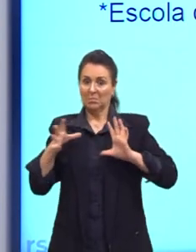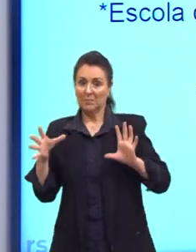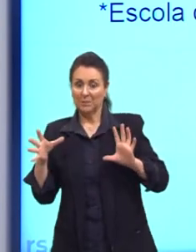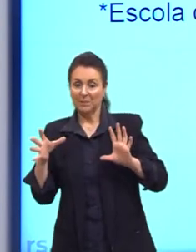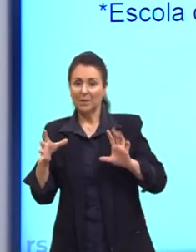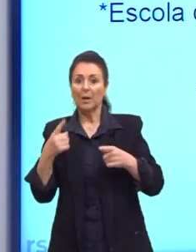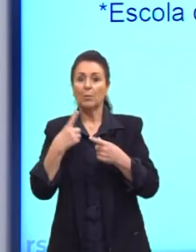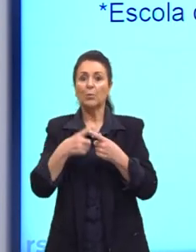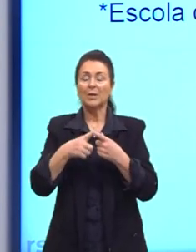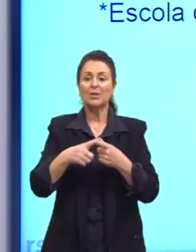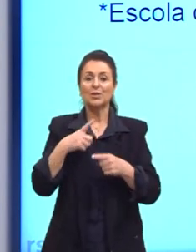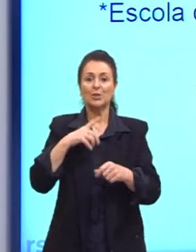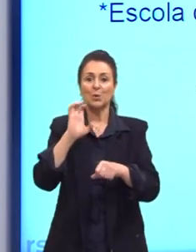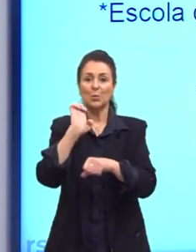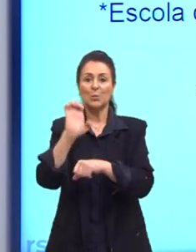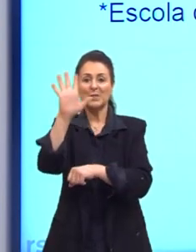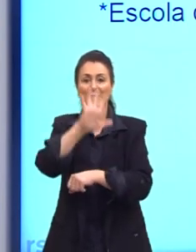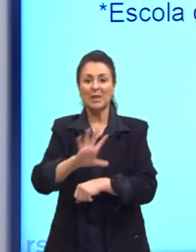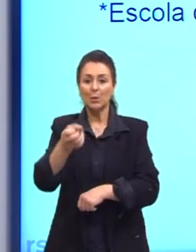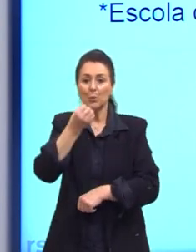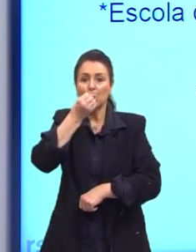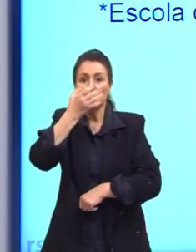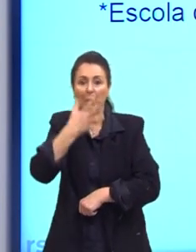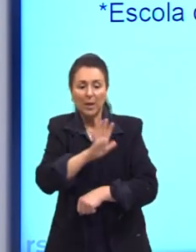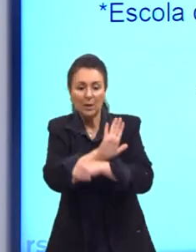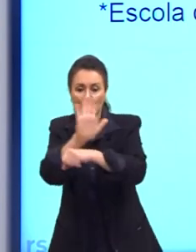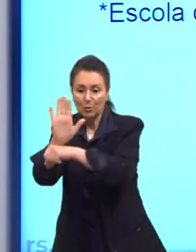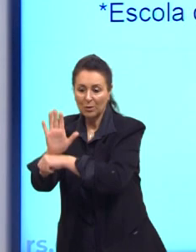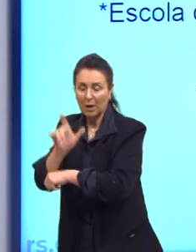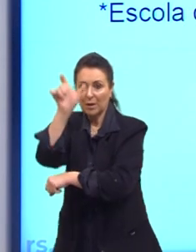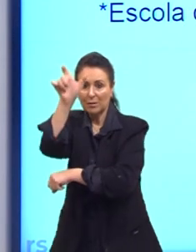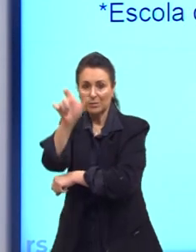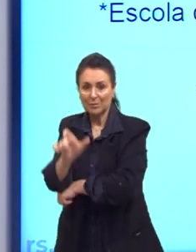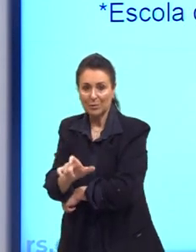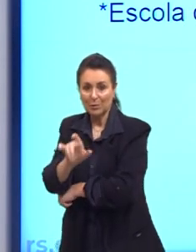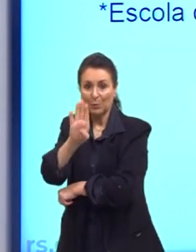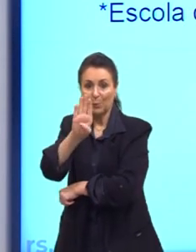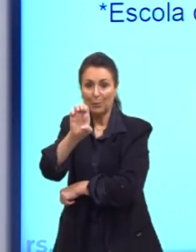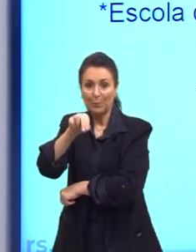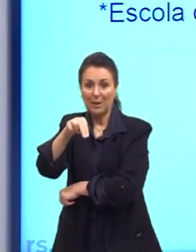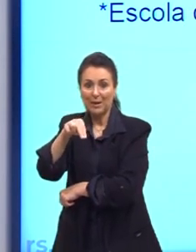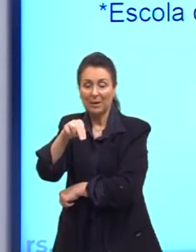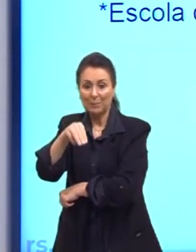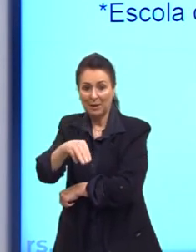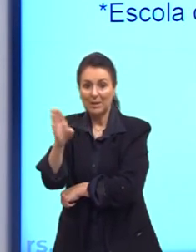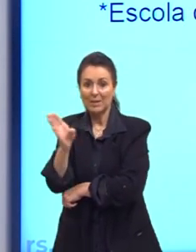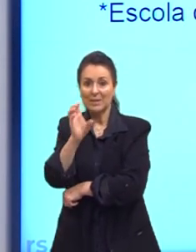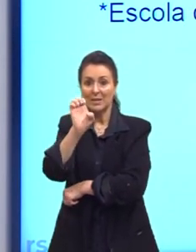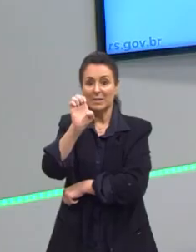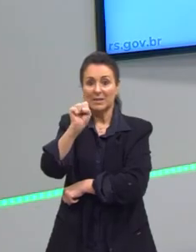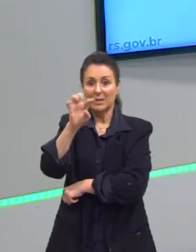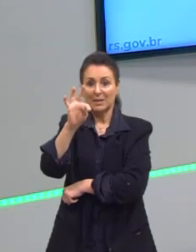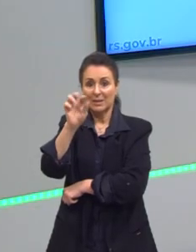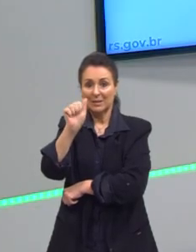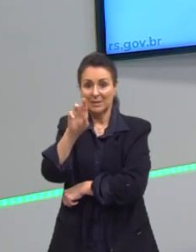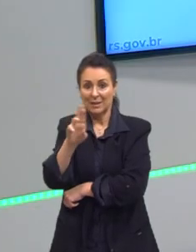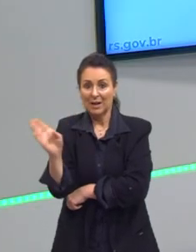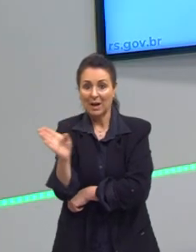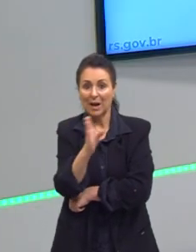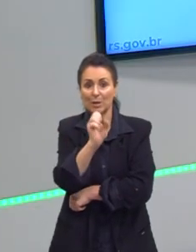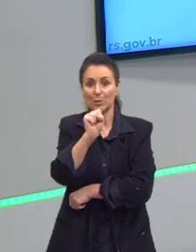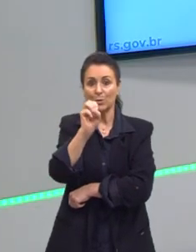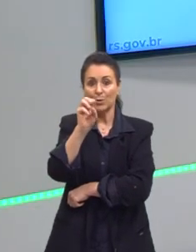pelo Estado do bem-estar social. E a iniciativa privada é que abocanha isso. E aí tem alguns problemas sociais que